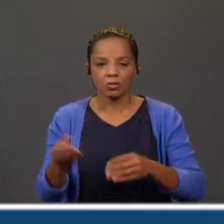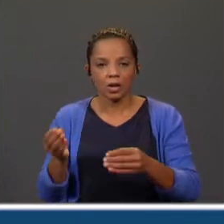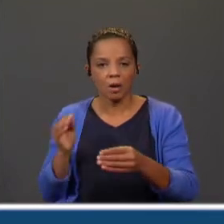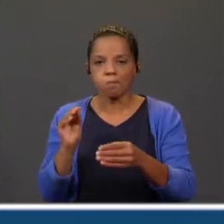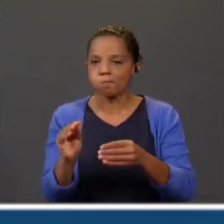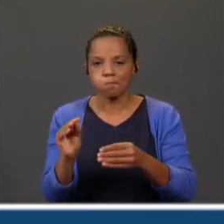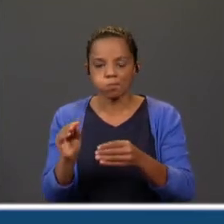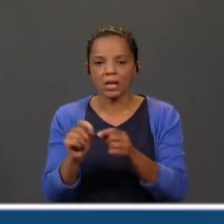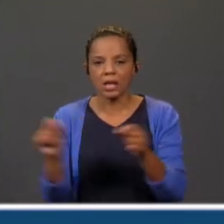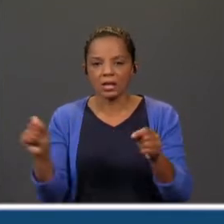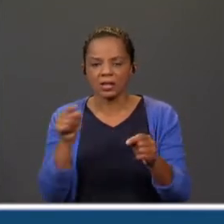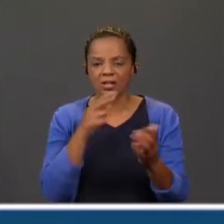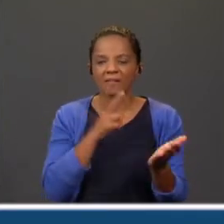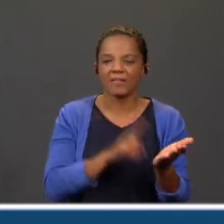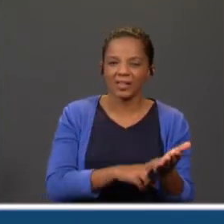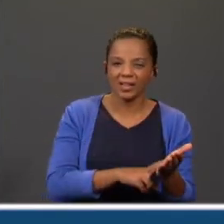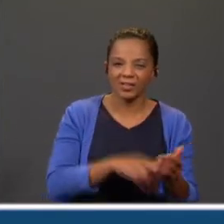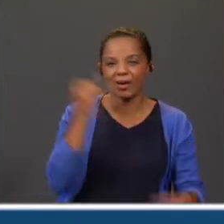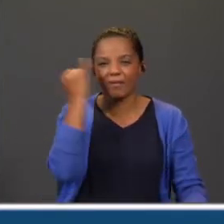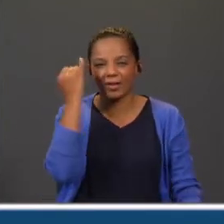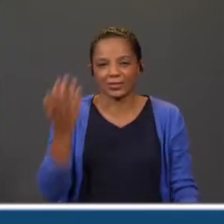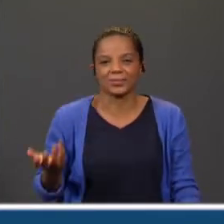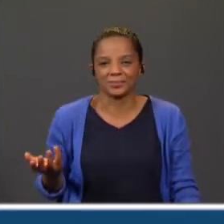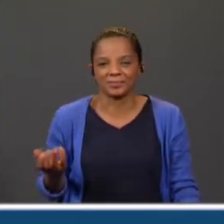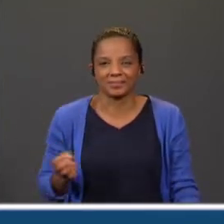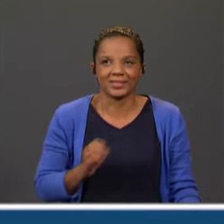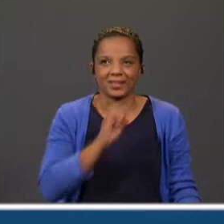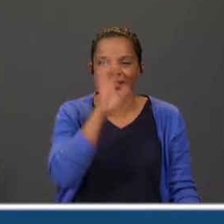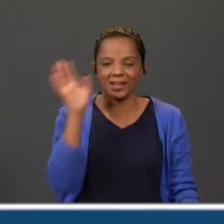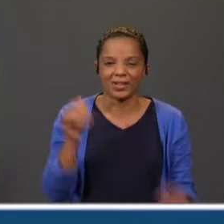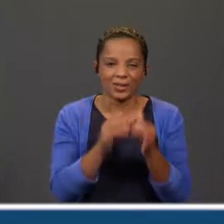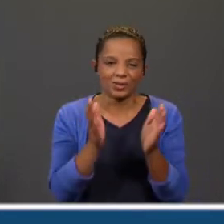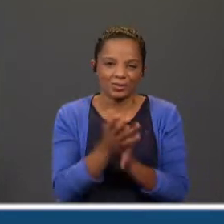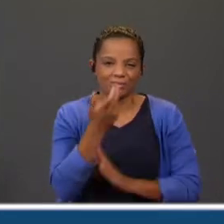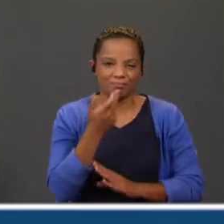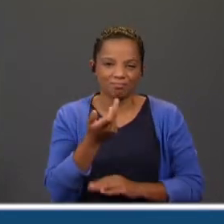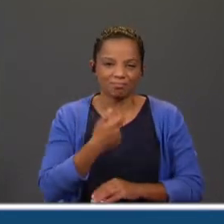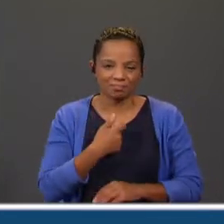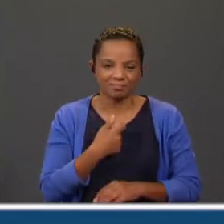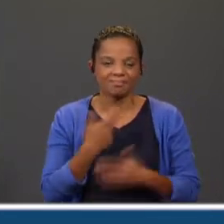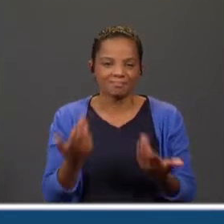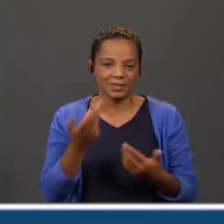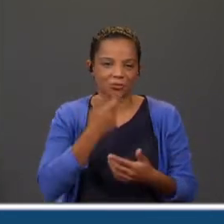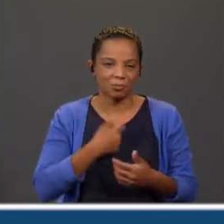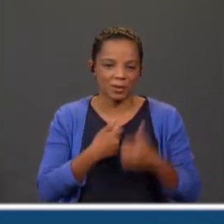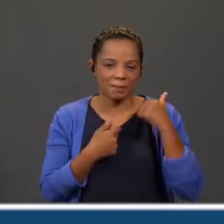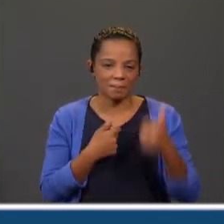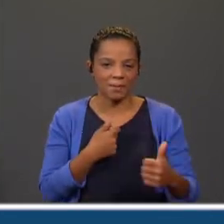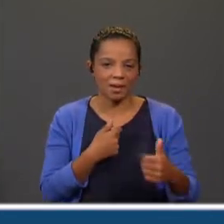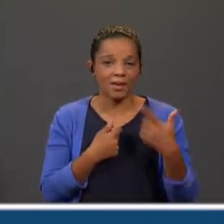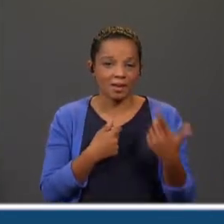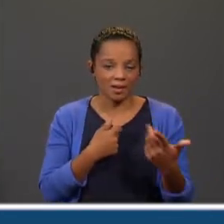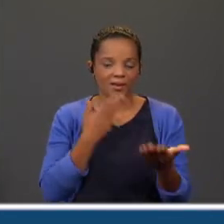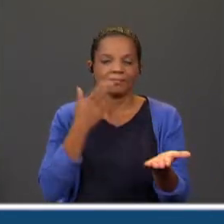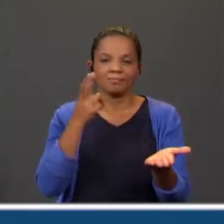afirmação é verdadeira ou falsa? Pois, toda a gente está a responder. E está a responder muito bem. É